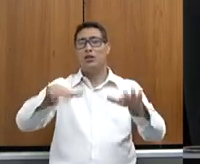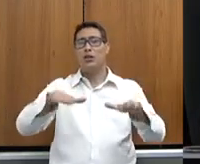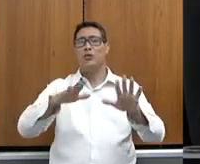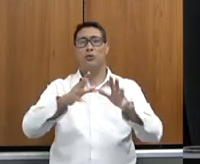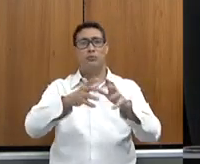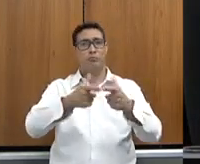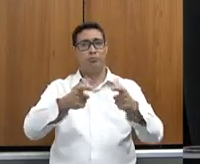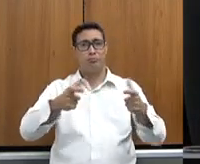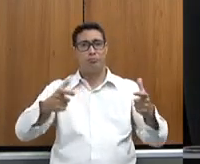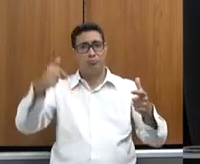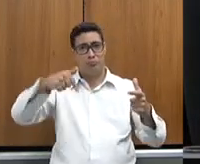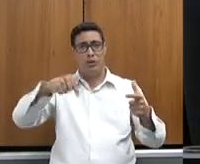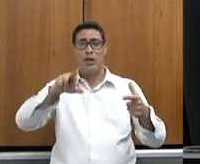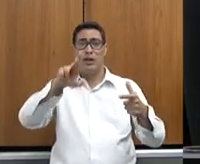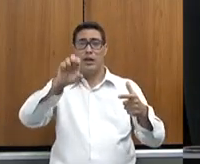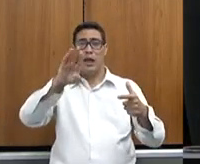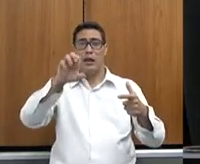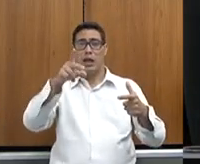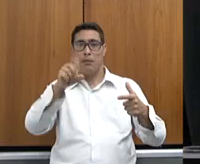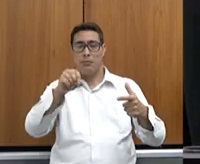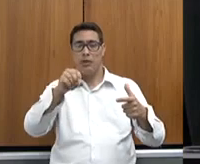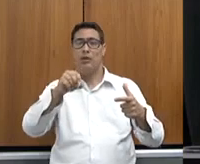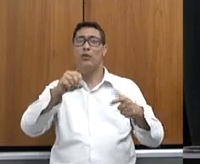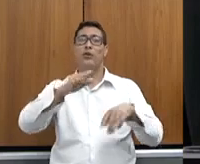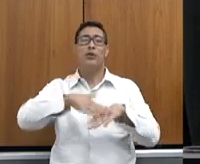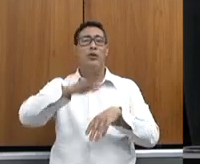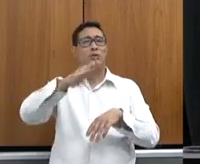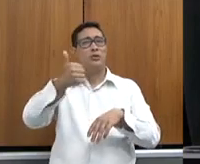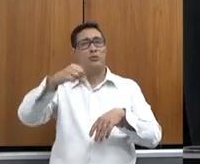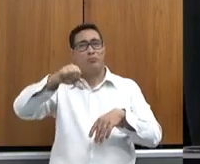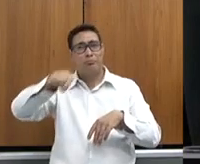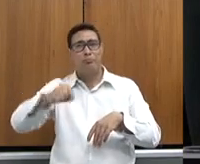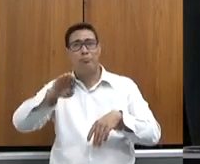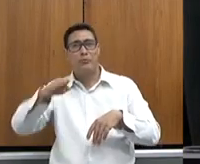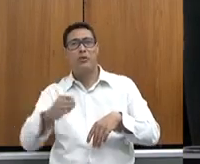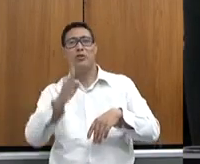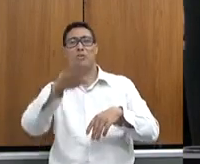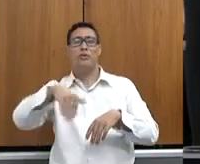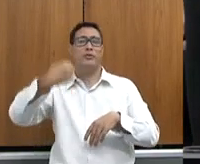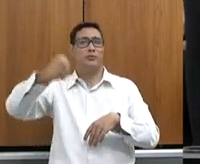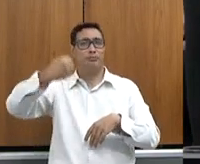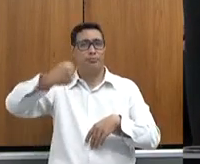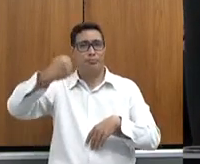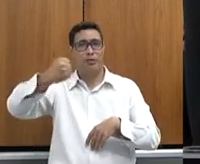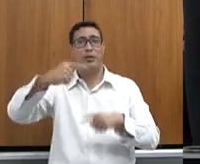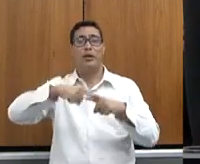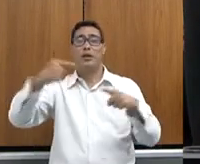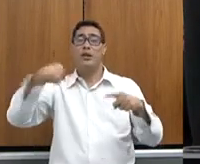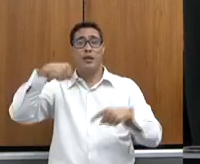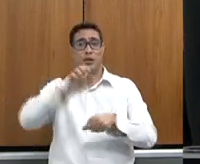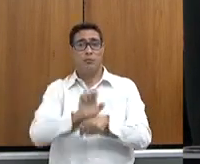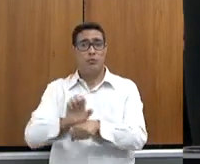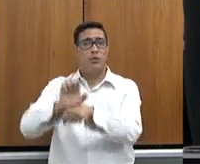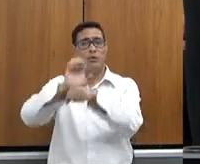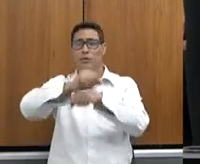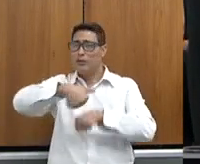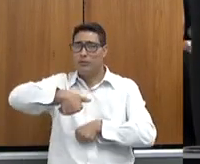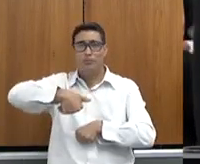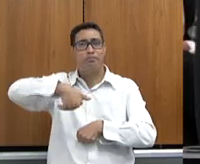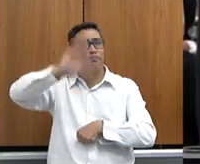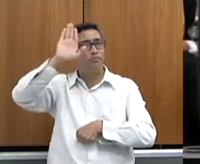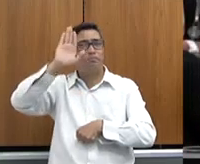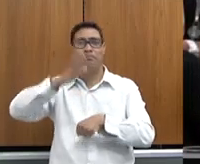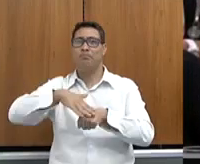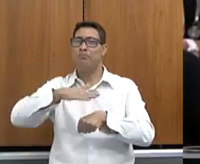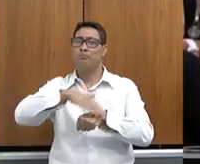produzindo 9,6 bilhões de leite, sendo o maior produtor de leite, sendo o Estado com o segundo maior rebanho